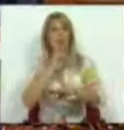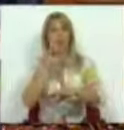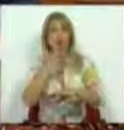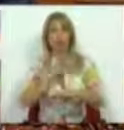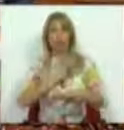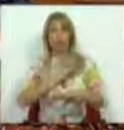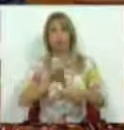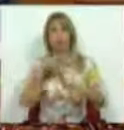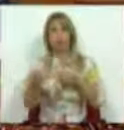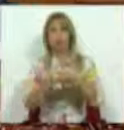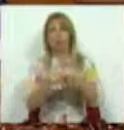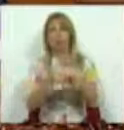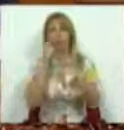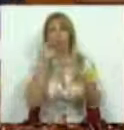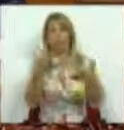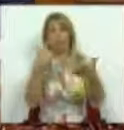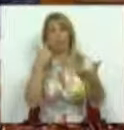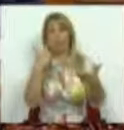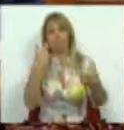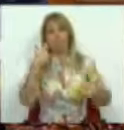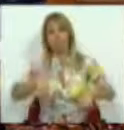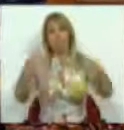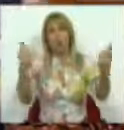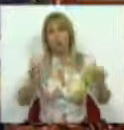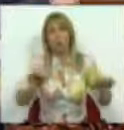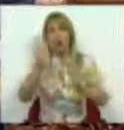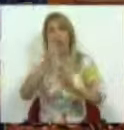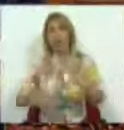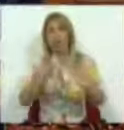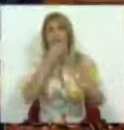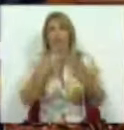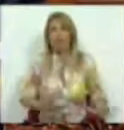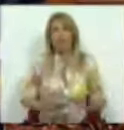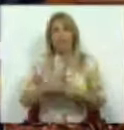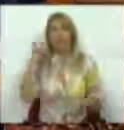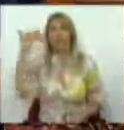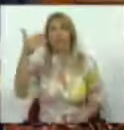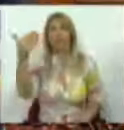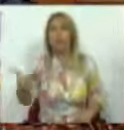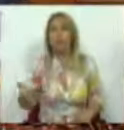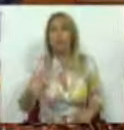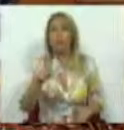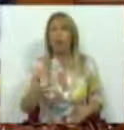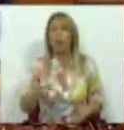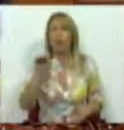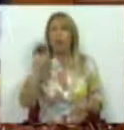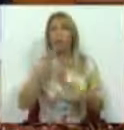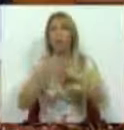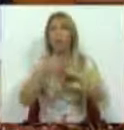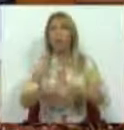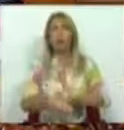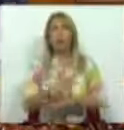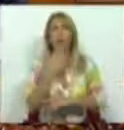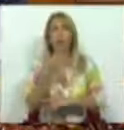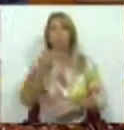que não sabe, não tem condições para falar do presente e do futuro. Esta é uma interpelação solicitada pelo Partido